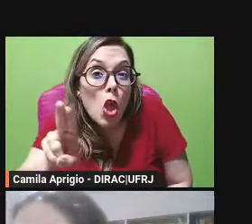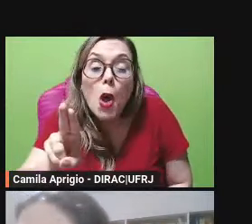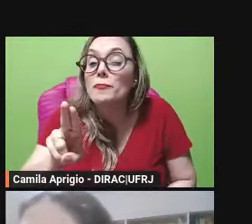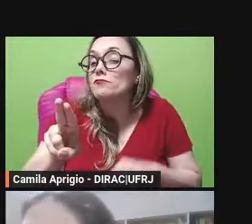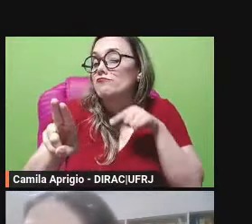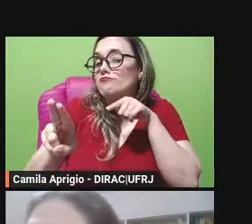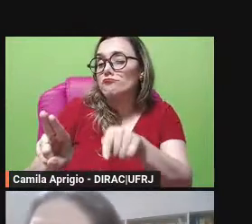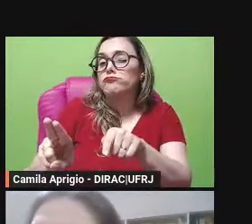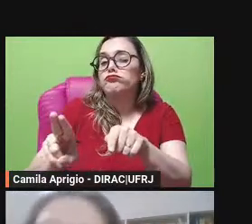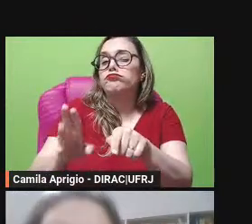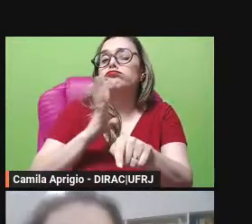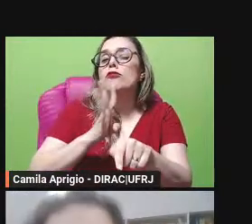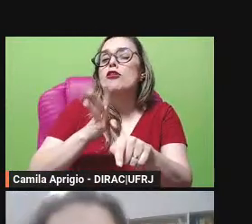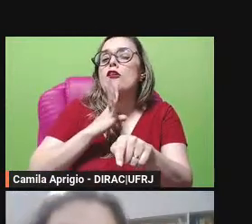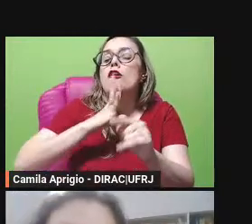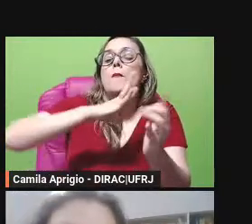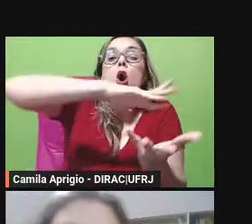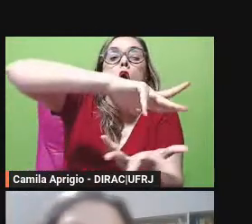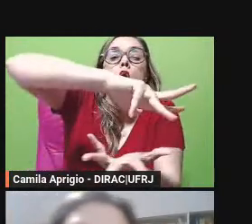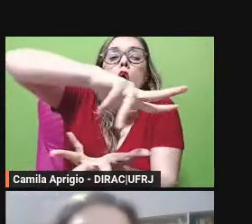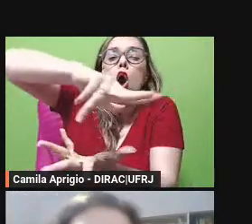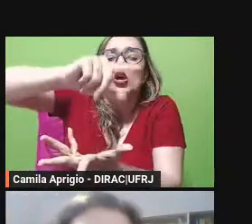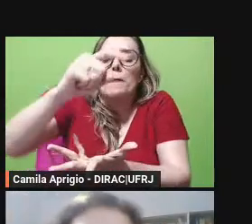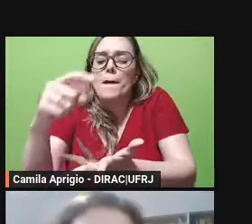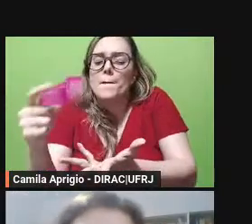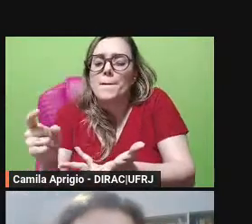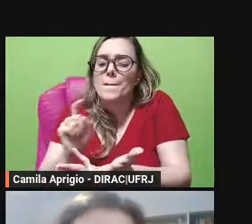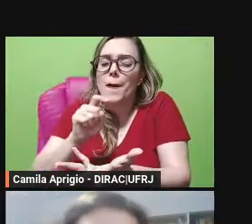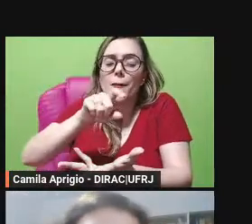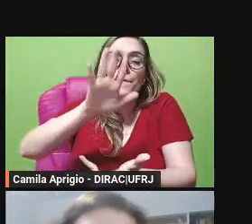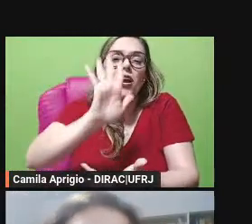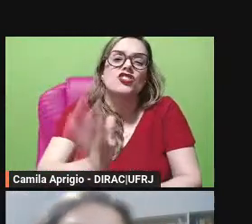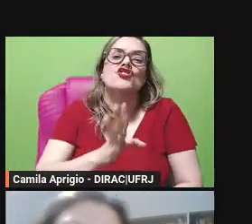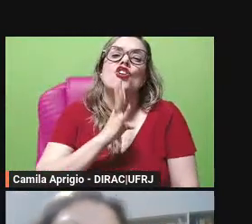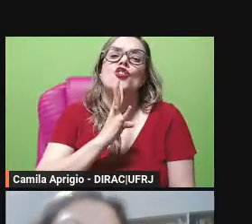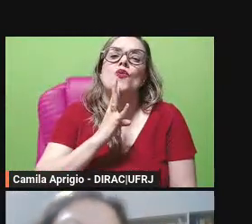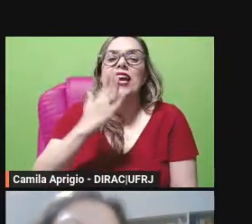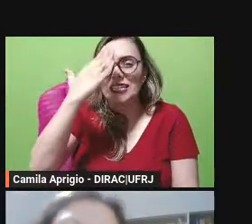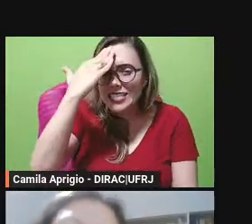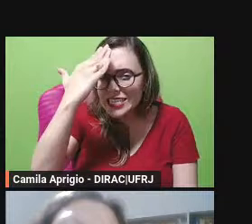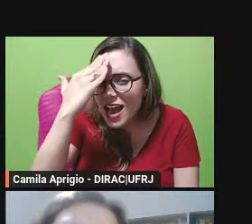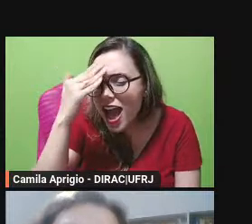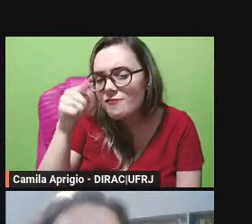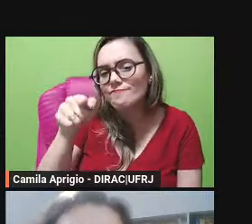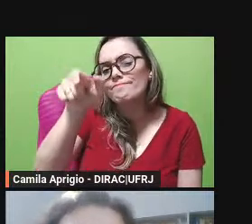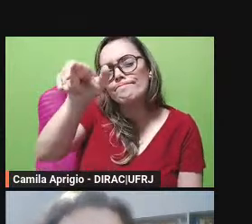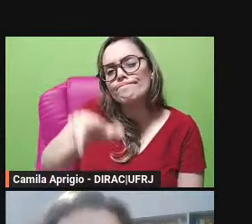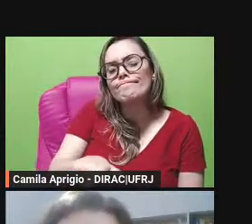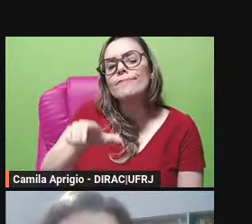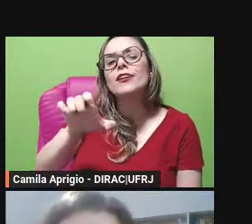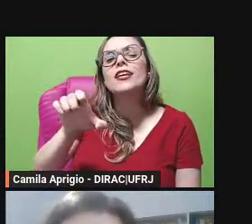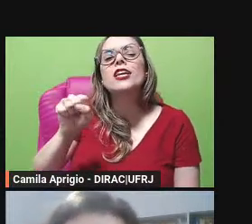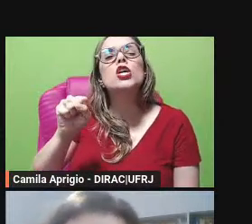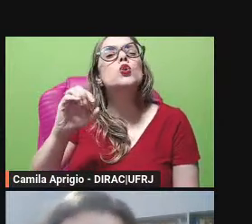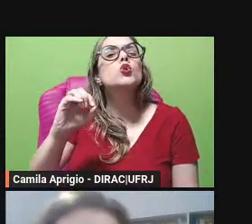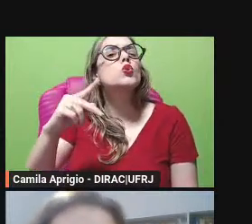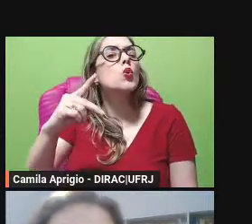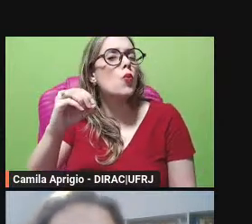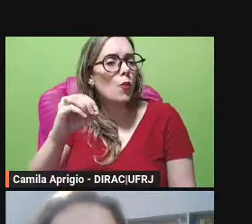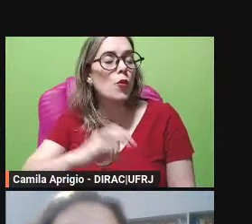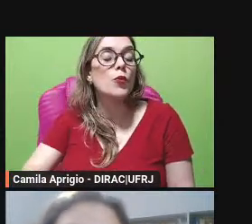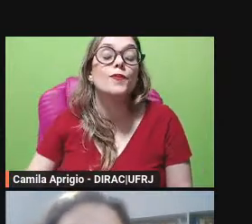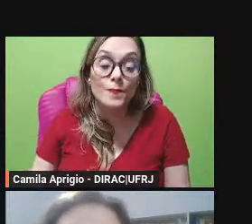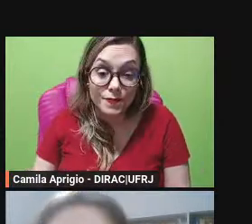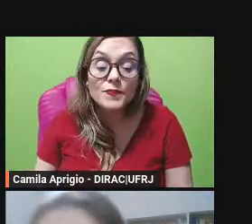mas o curioso é que ele e como a gente aprende aí lendo essas